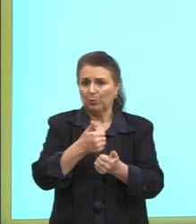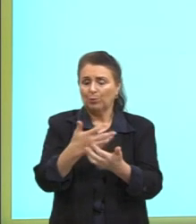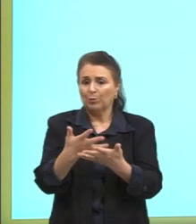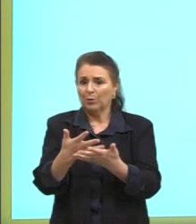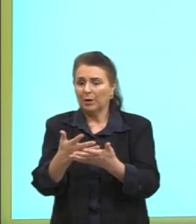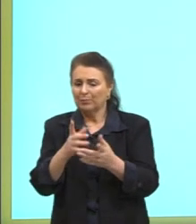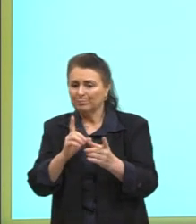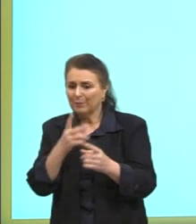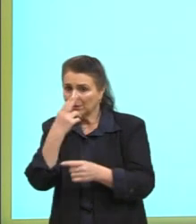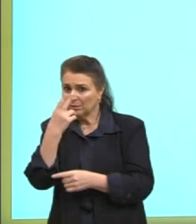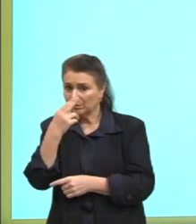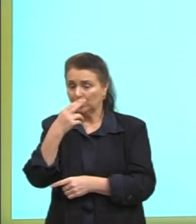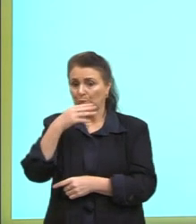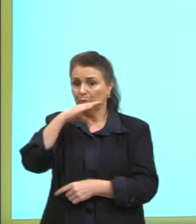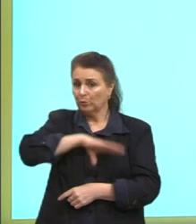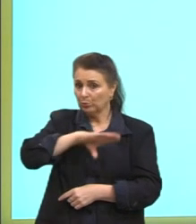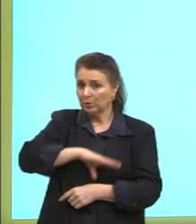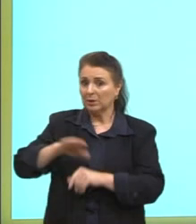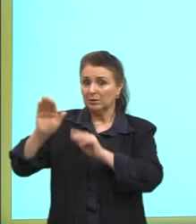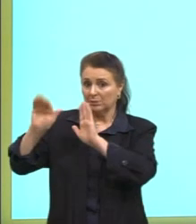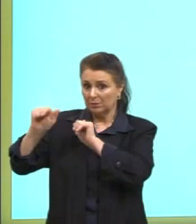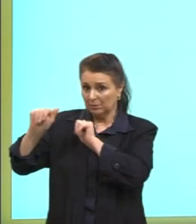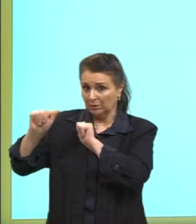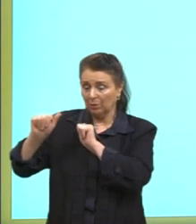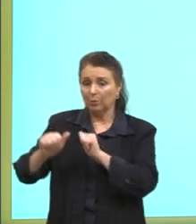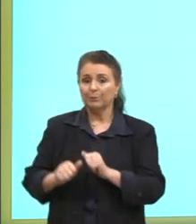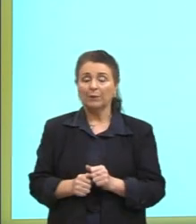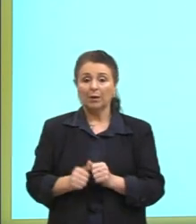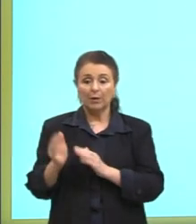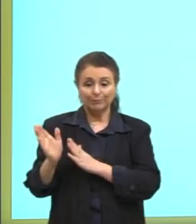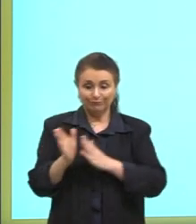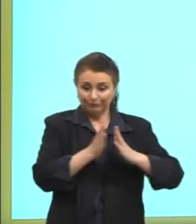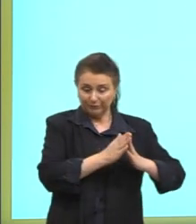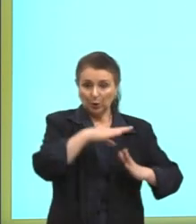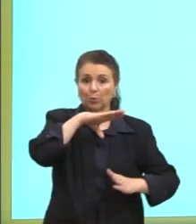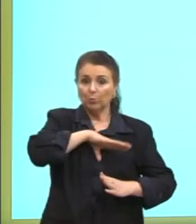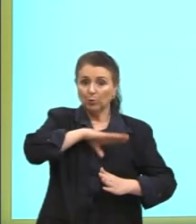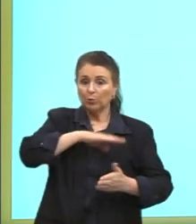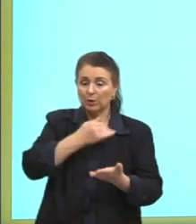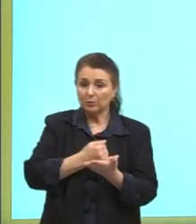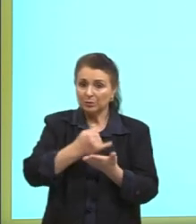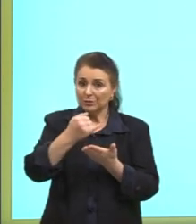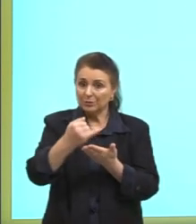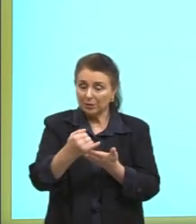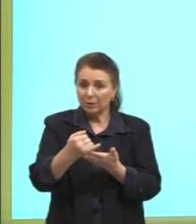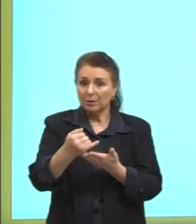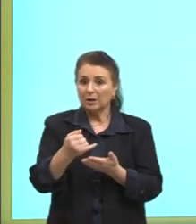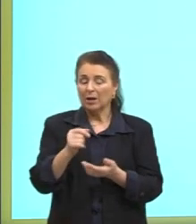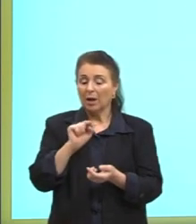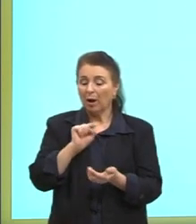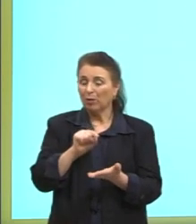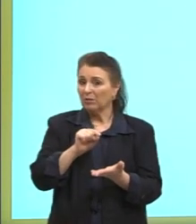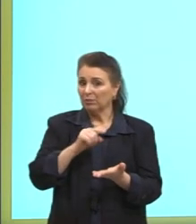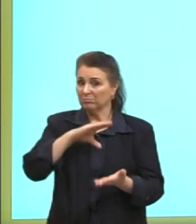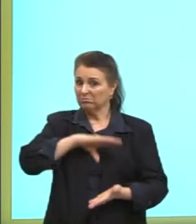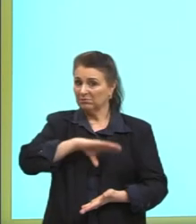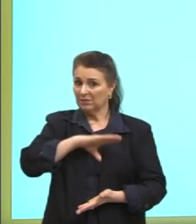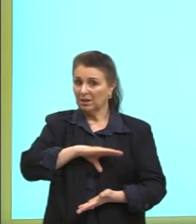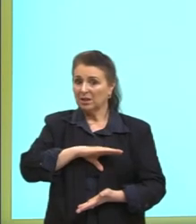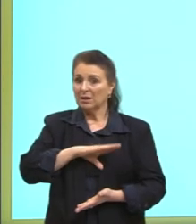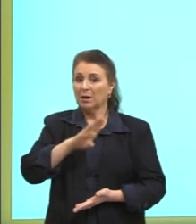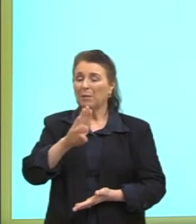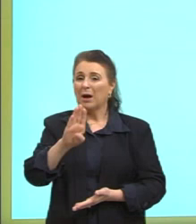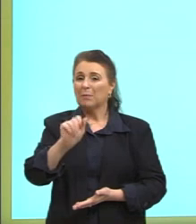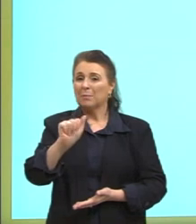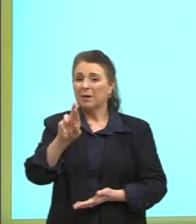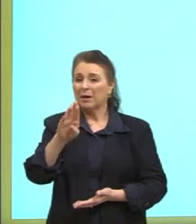com a língua espanhola, o português, no início, vai ser considerado uma língua bárbara,